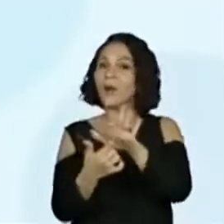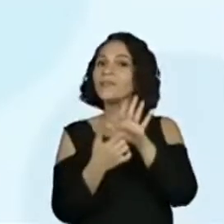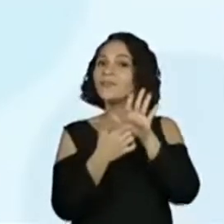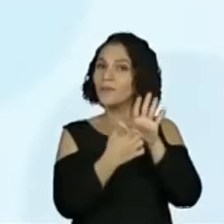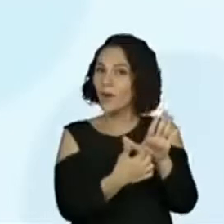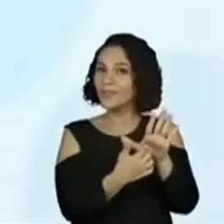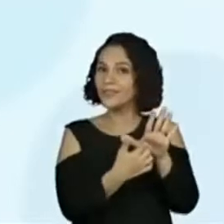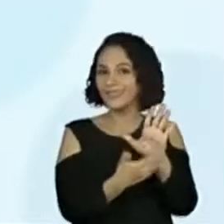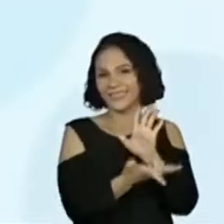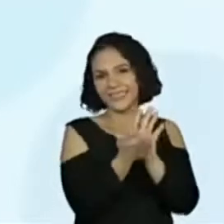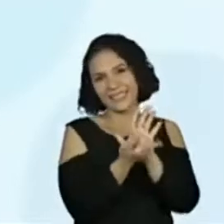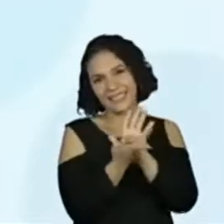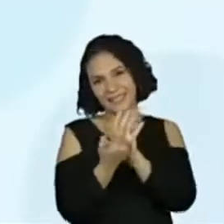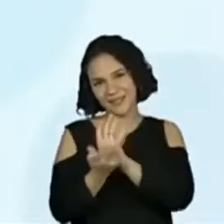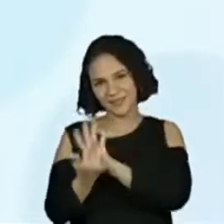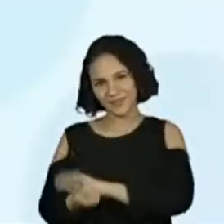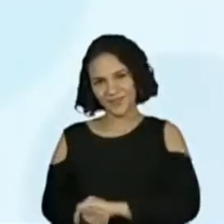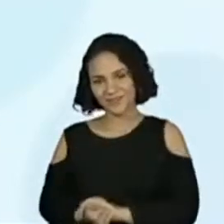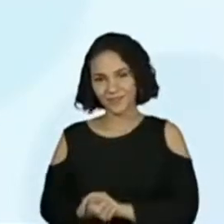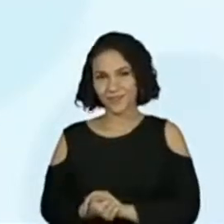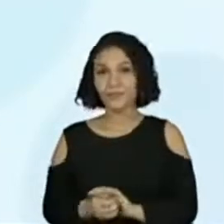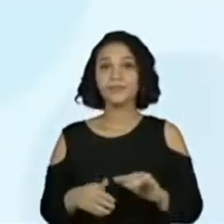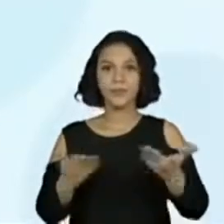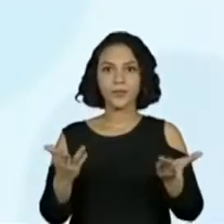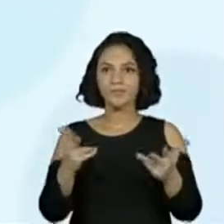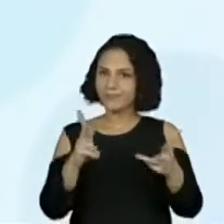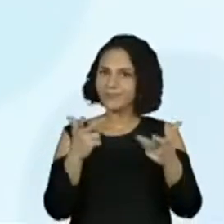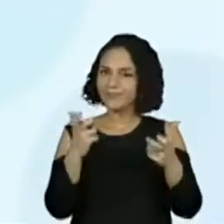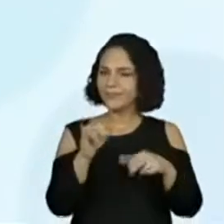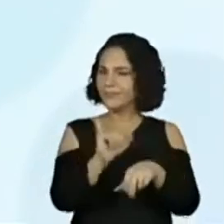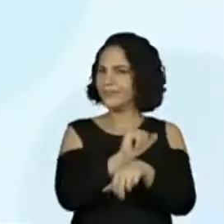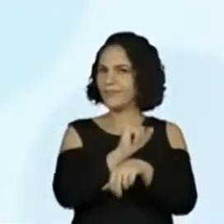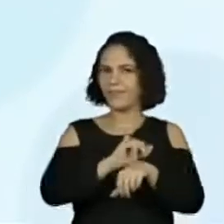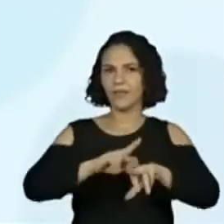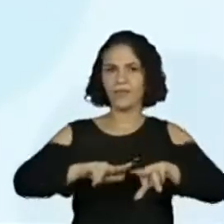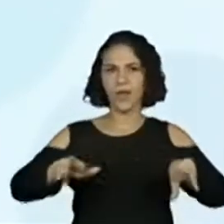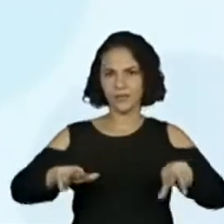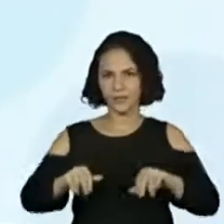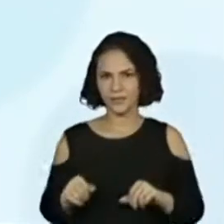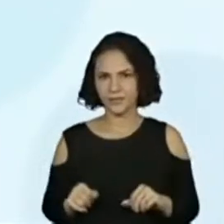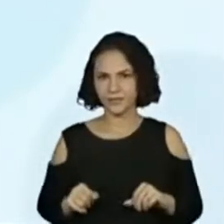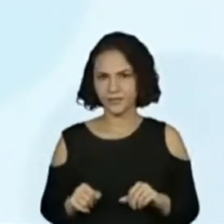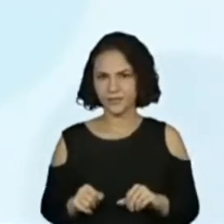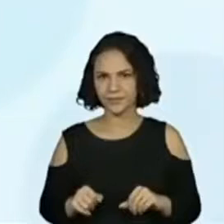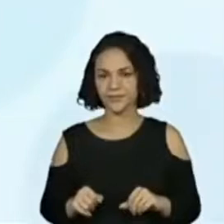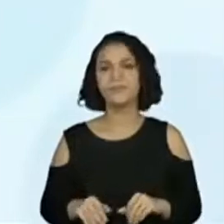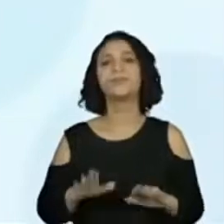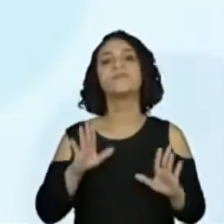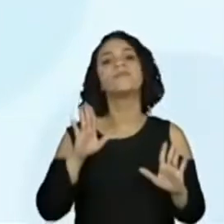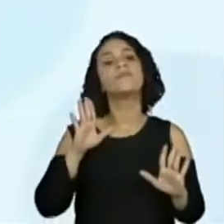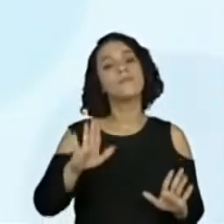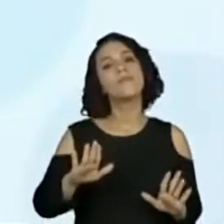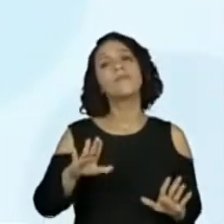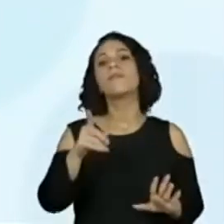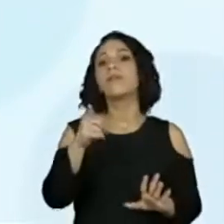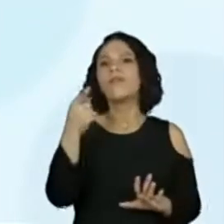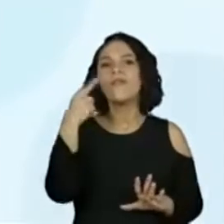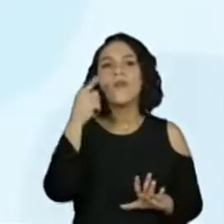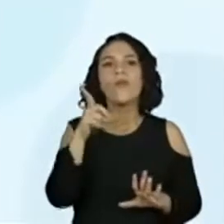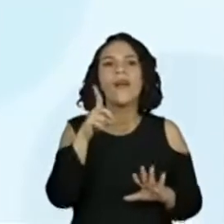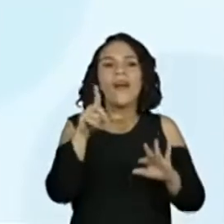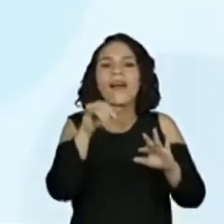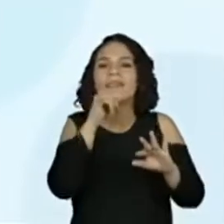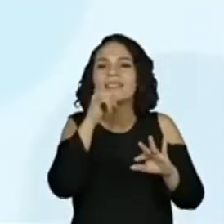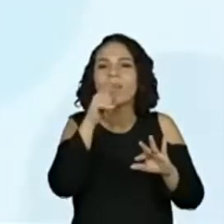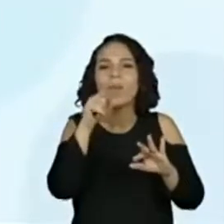Né? Então, percebam ali vários recursos. E aí vocês percebem que os quadrinhos, eles não estão todos retinhos.